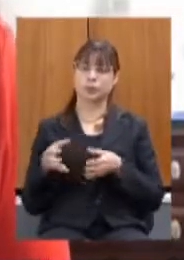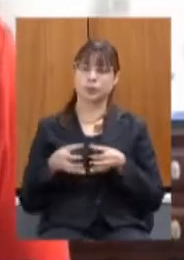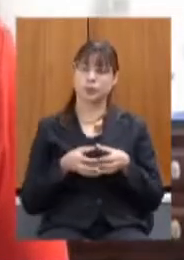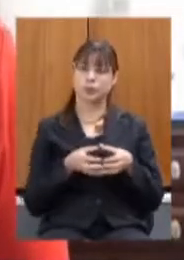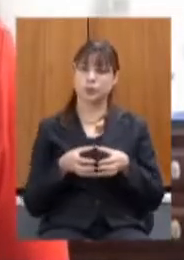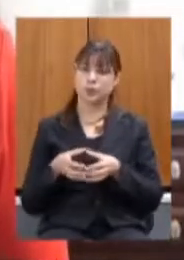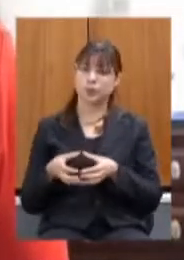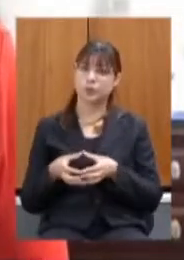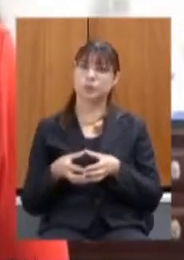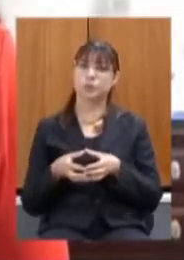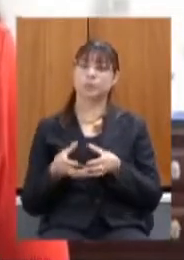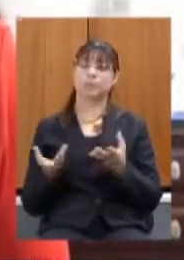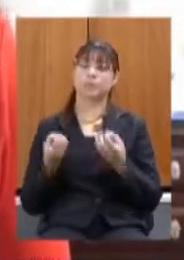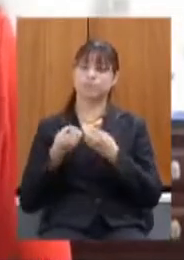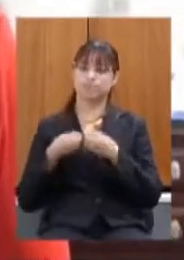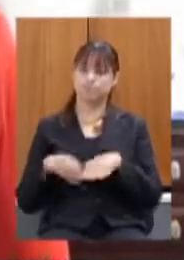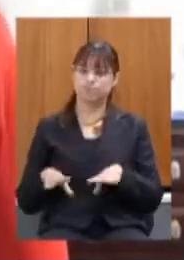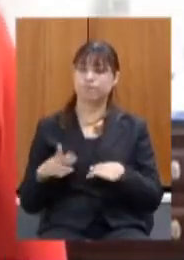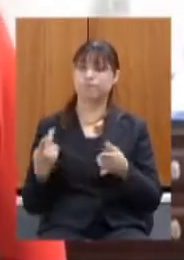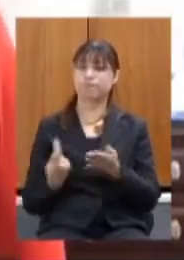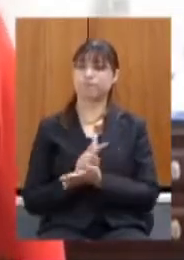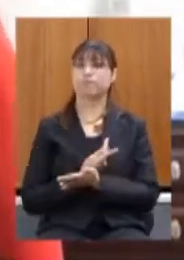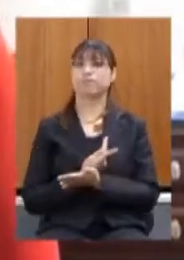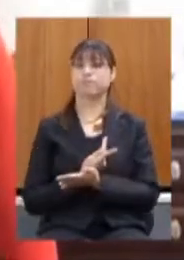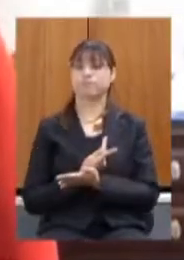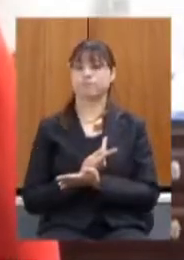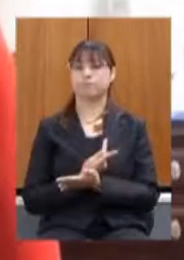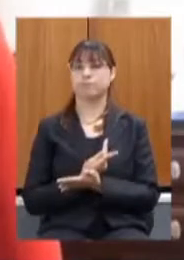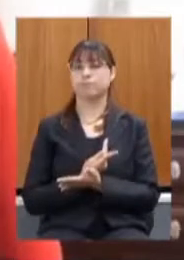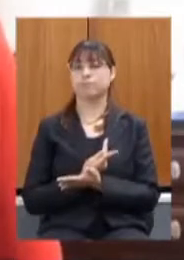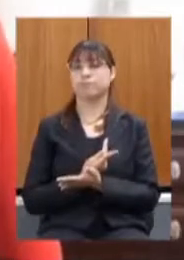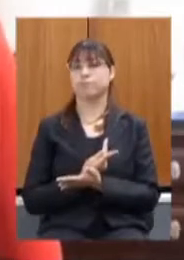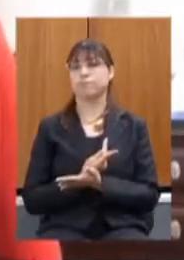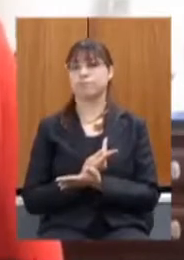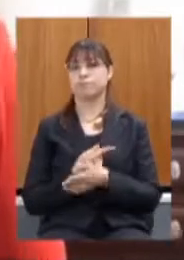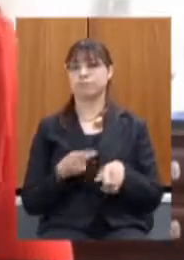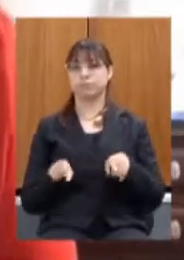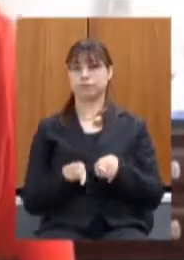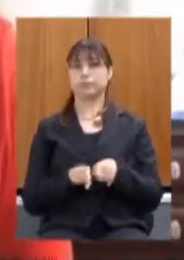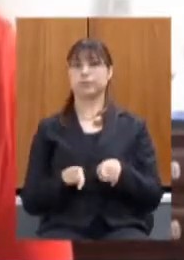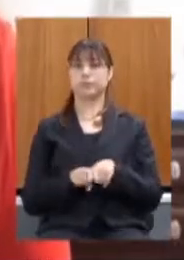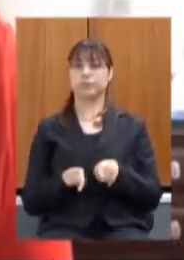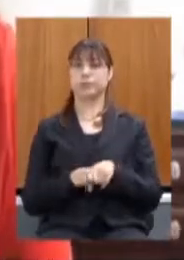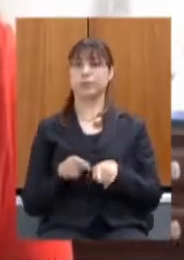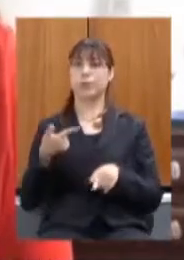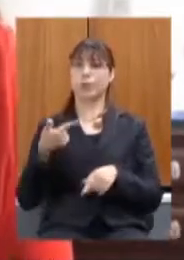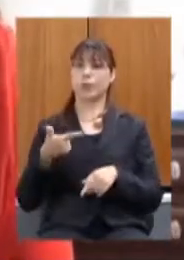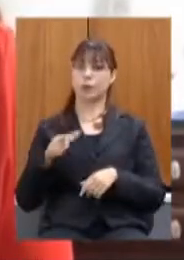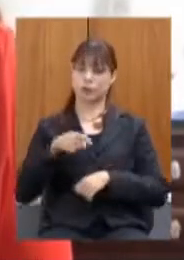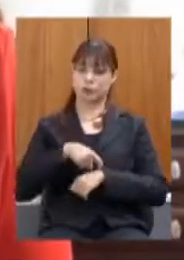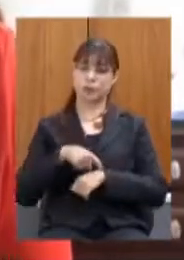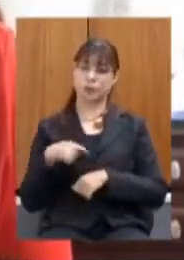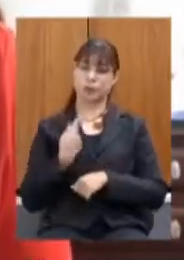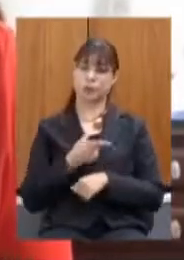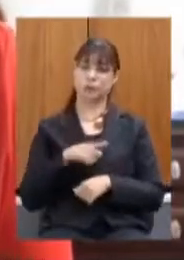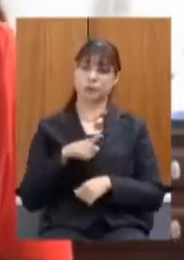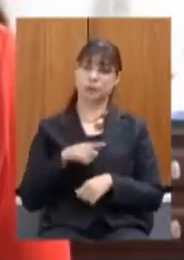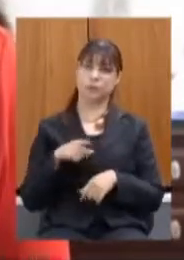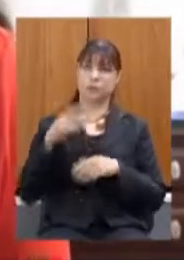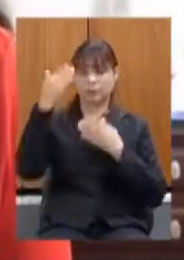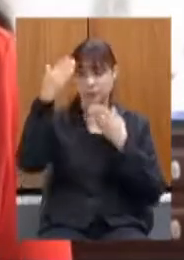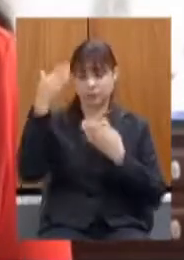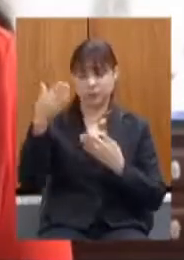aos desastres que tivemos é outra oportunidade que a gente está tendo e que eu também quero agradecer de poder